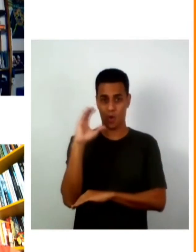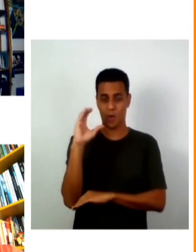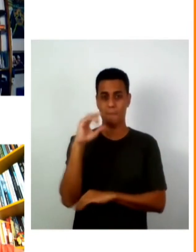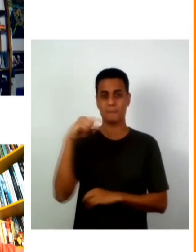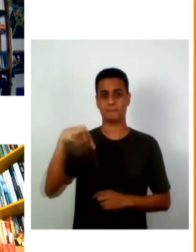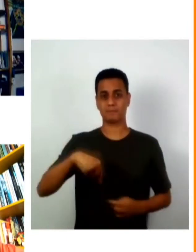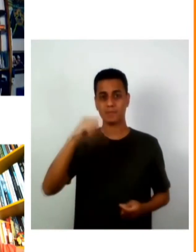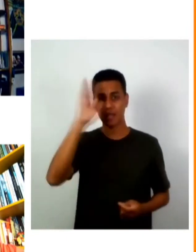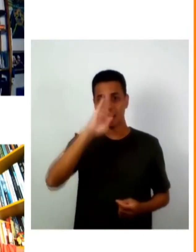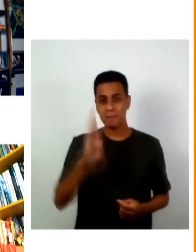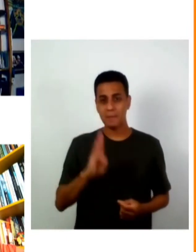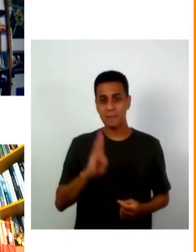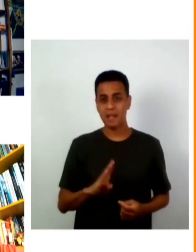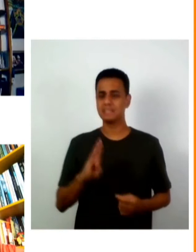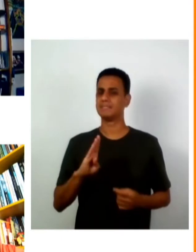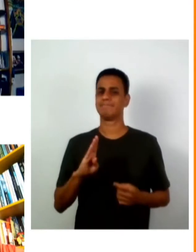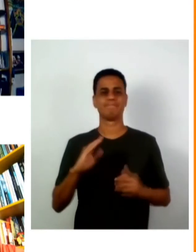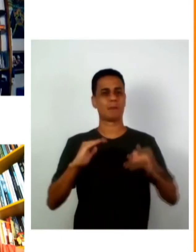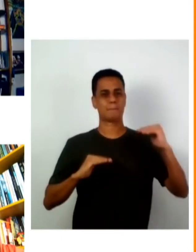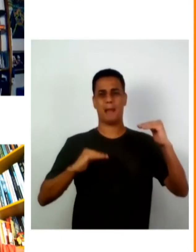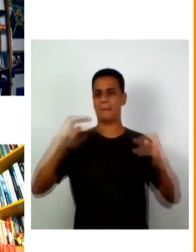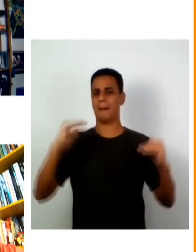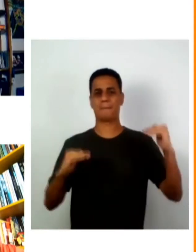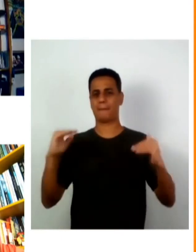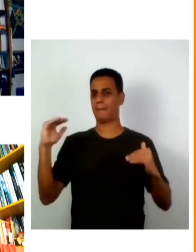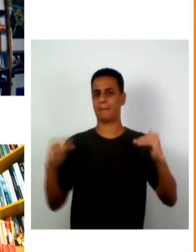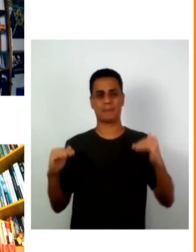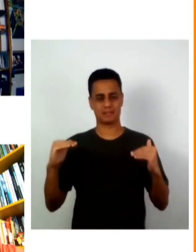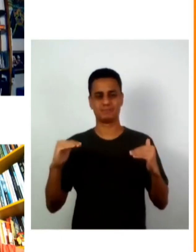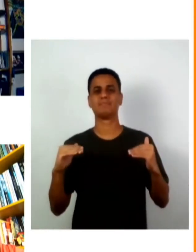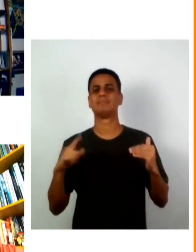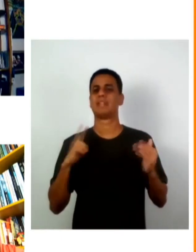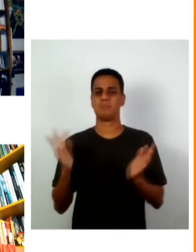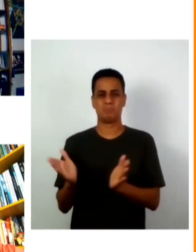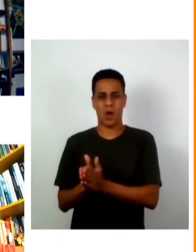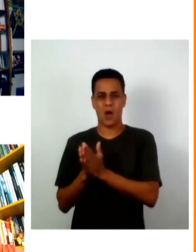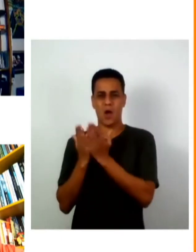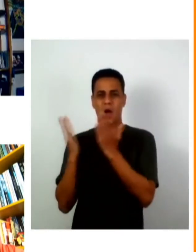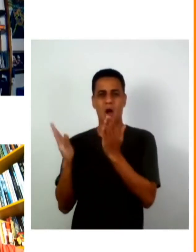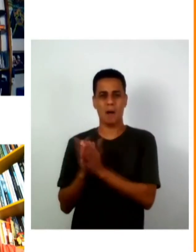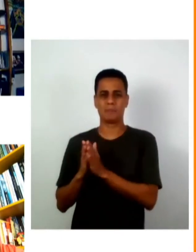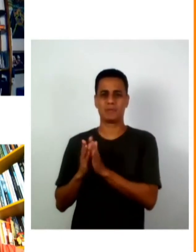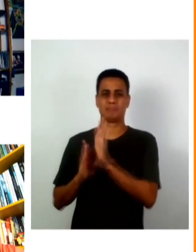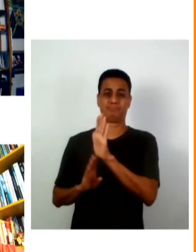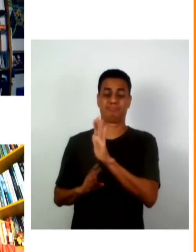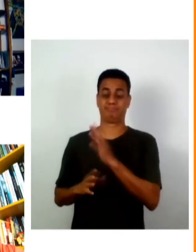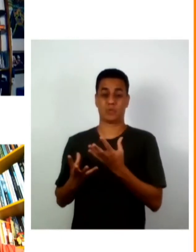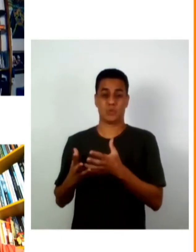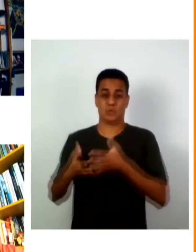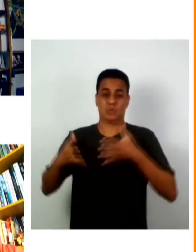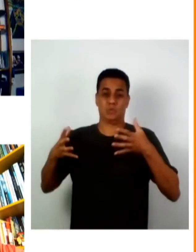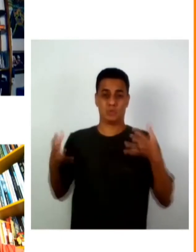mais desigualdade de todos os tipos com enormes índices de propriedade e de exclusão